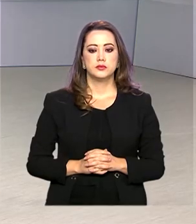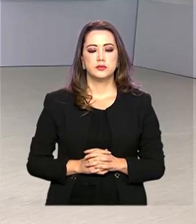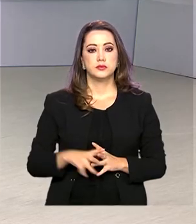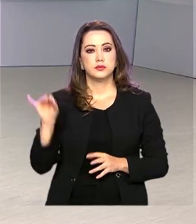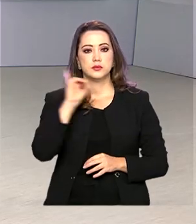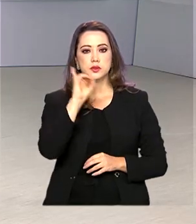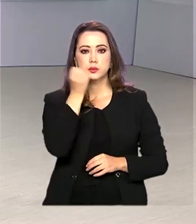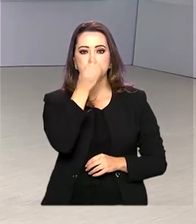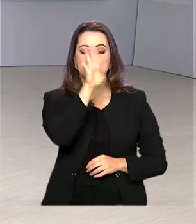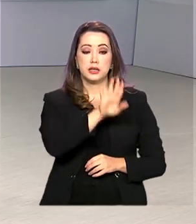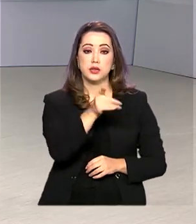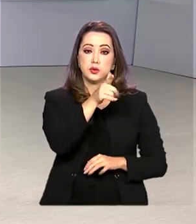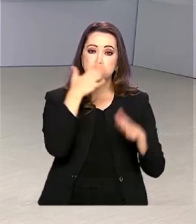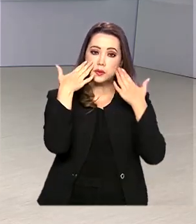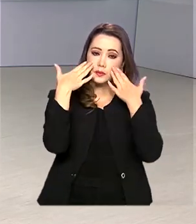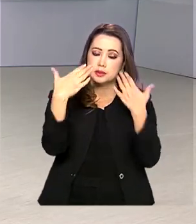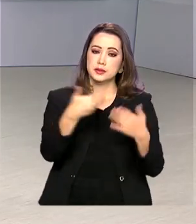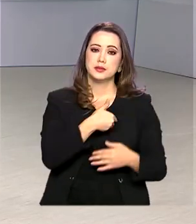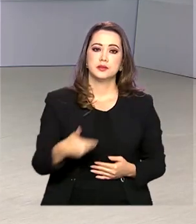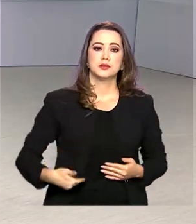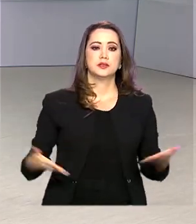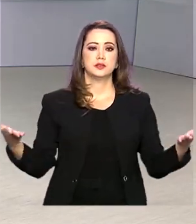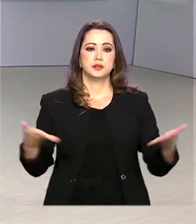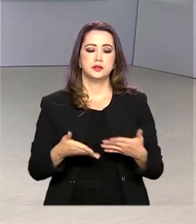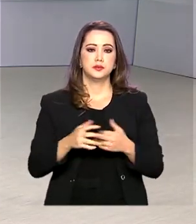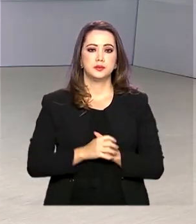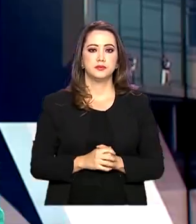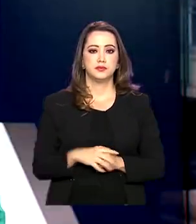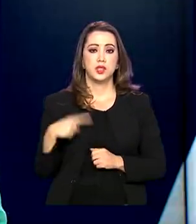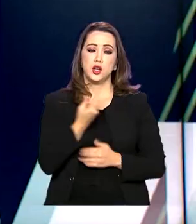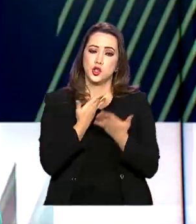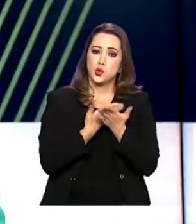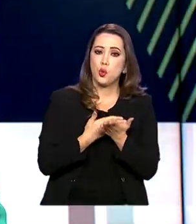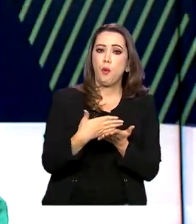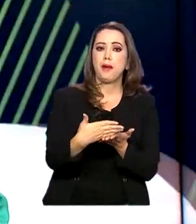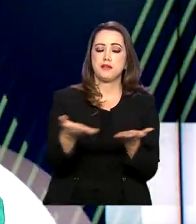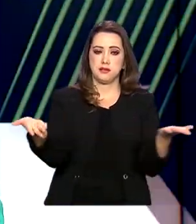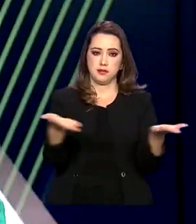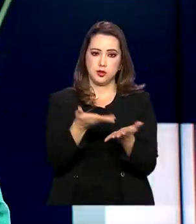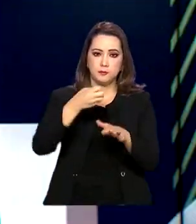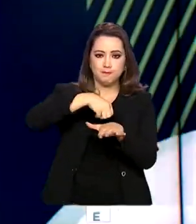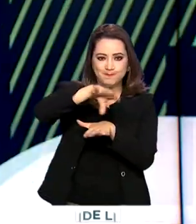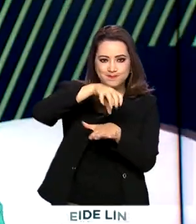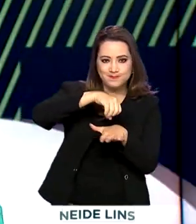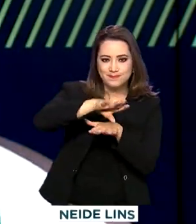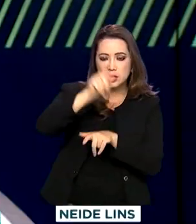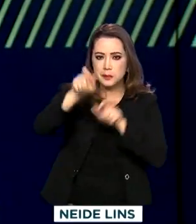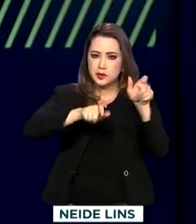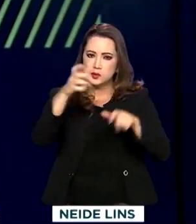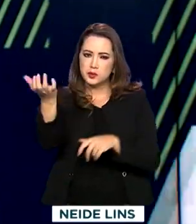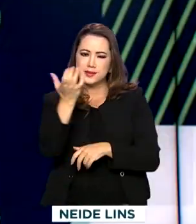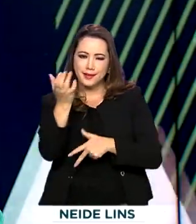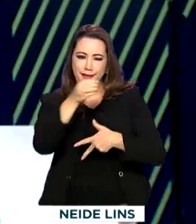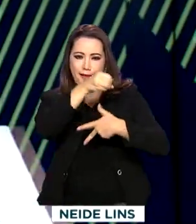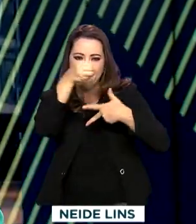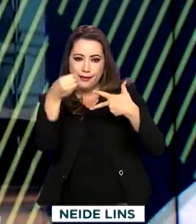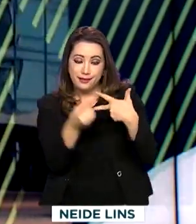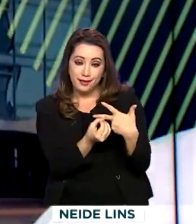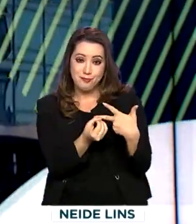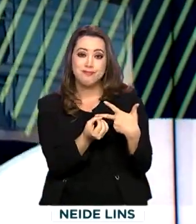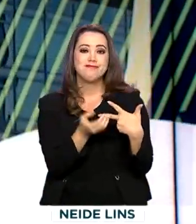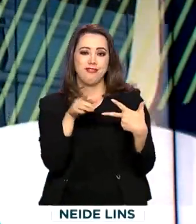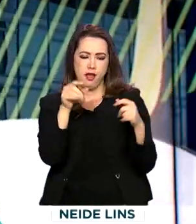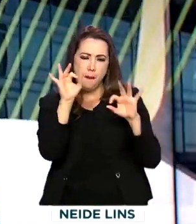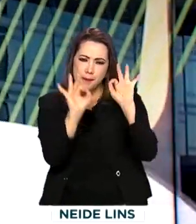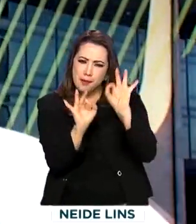Olá, boa tarde. Já estamos de volta com o Governo Agora. A gente abre essa edição com uma novidade para quem está se preparando para o Exame